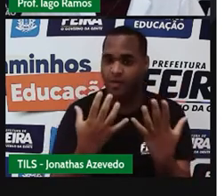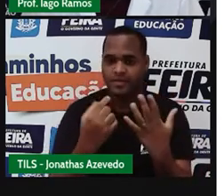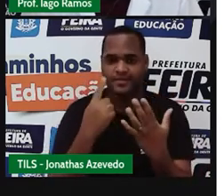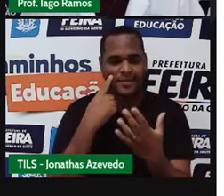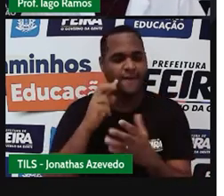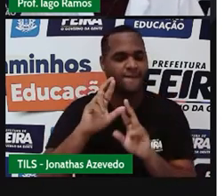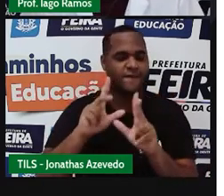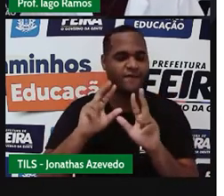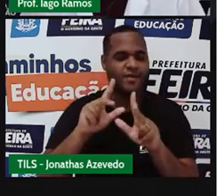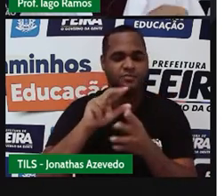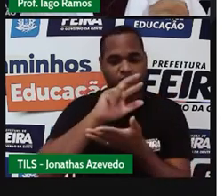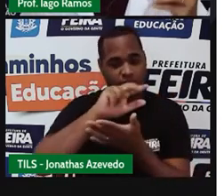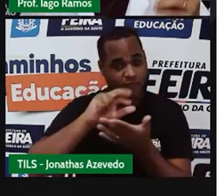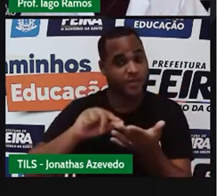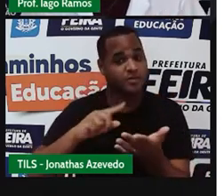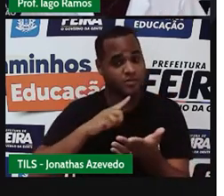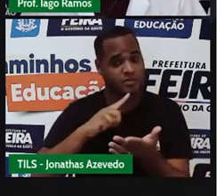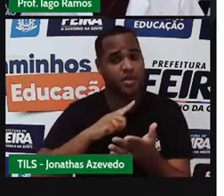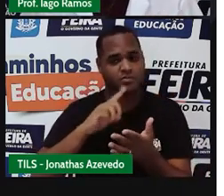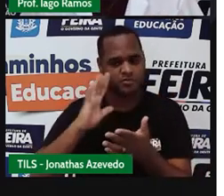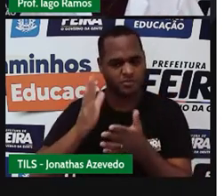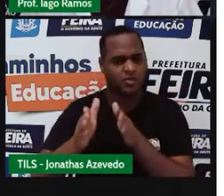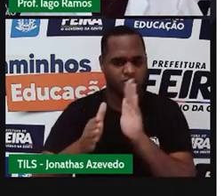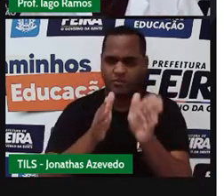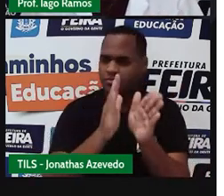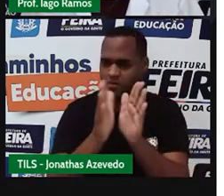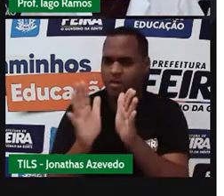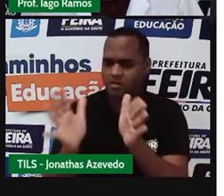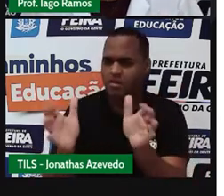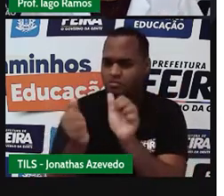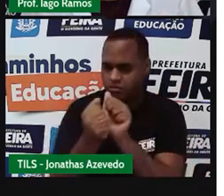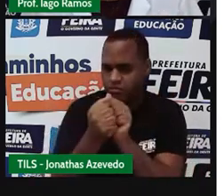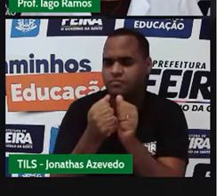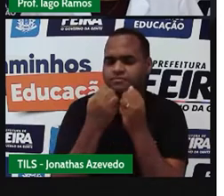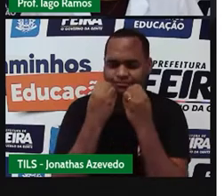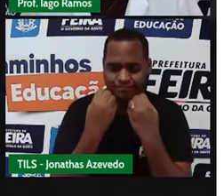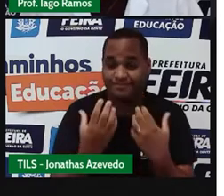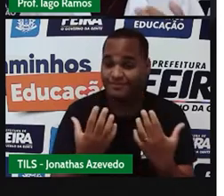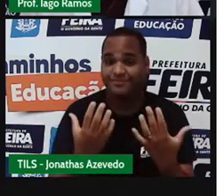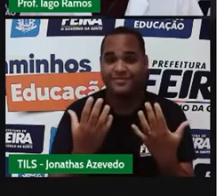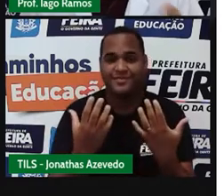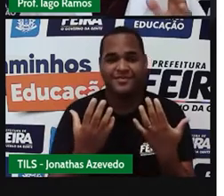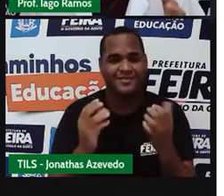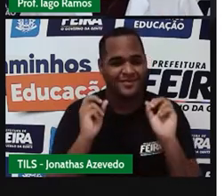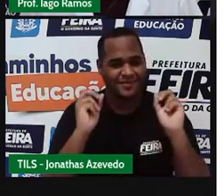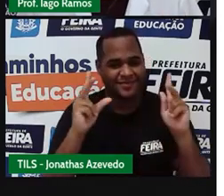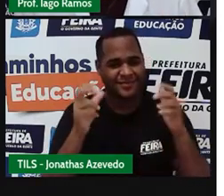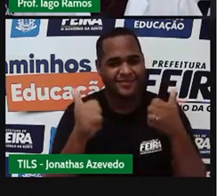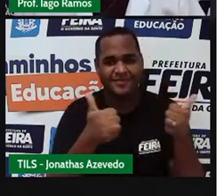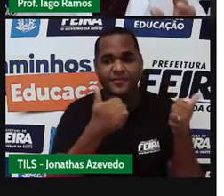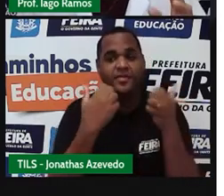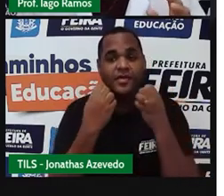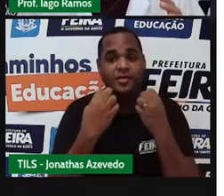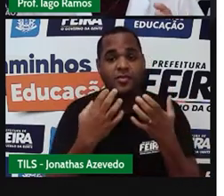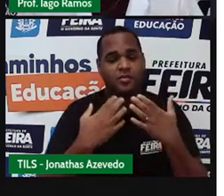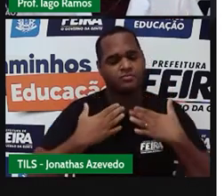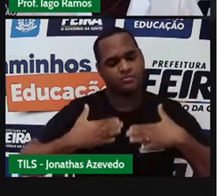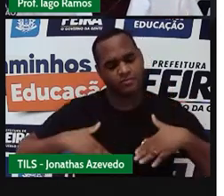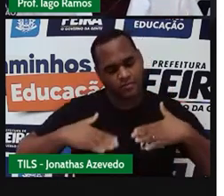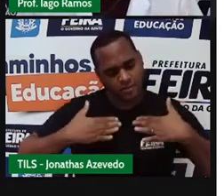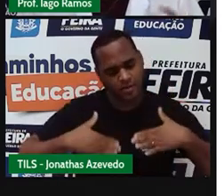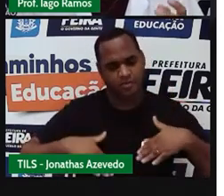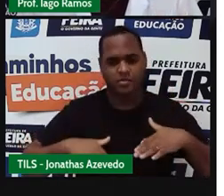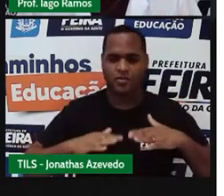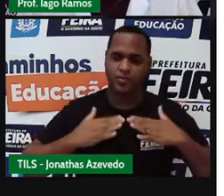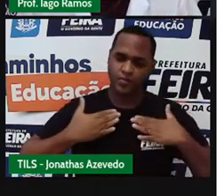diferente de tudo que a gente já pôde ver até aqui juntos, tá bom? Bom, mas calma, devagarinho,